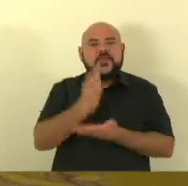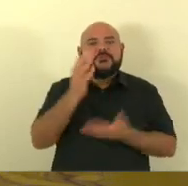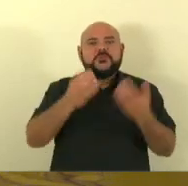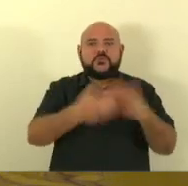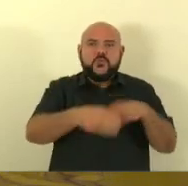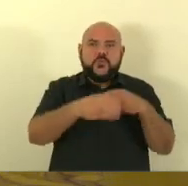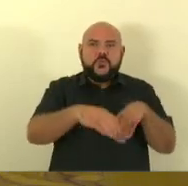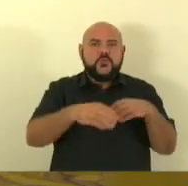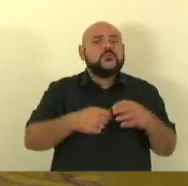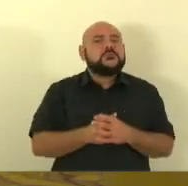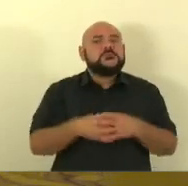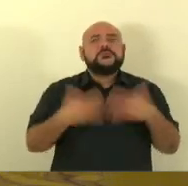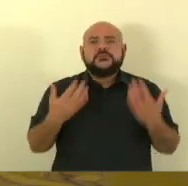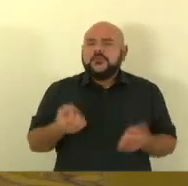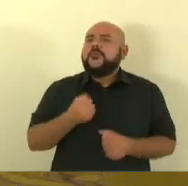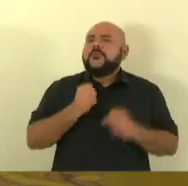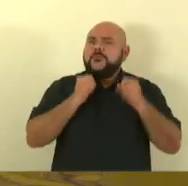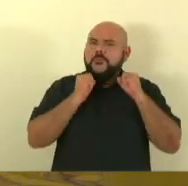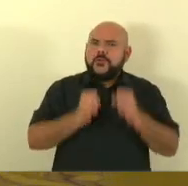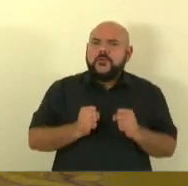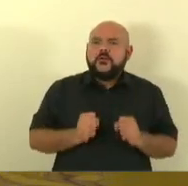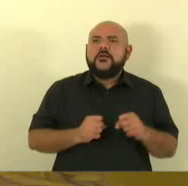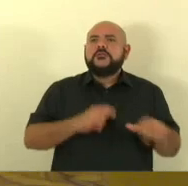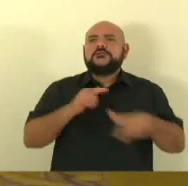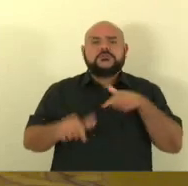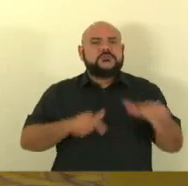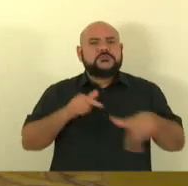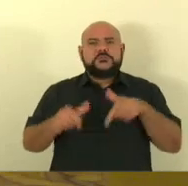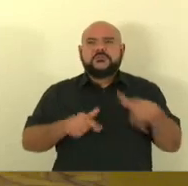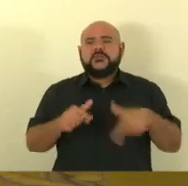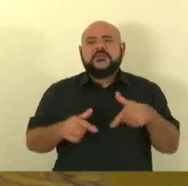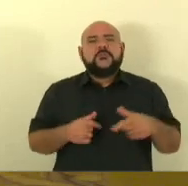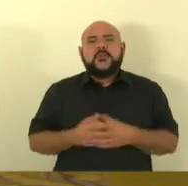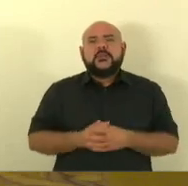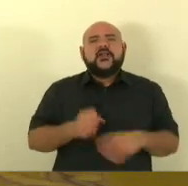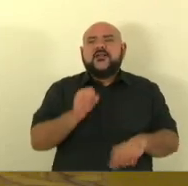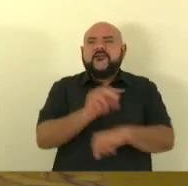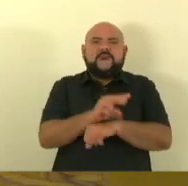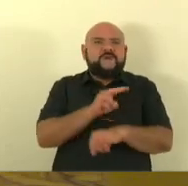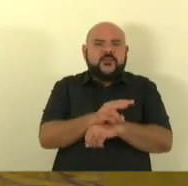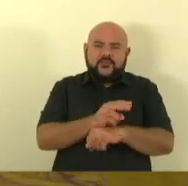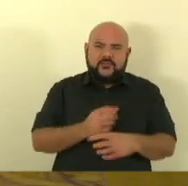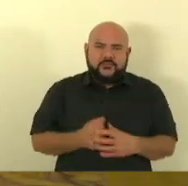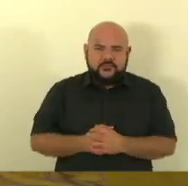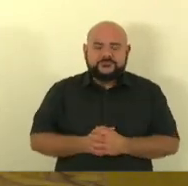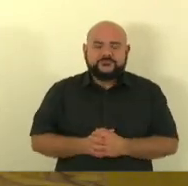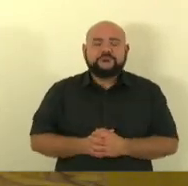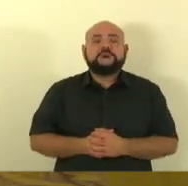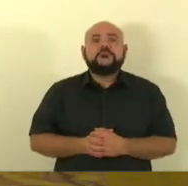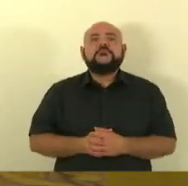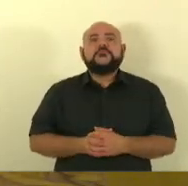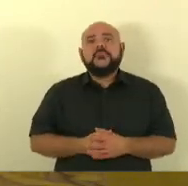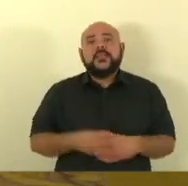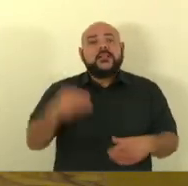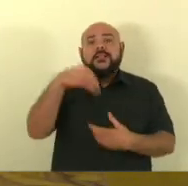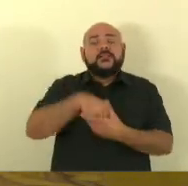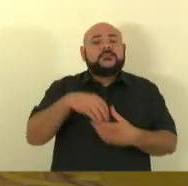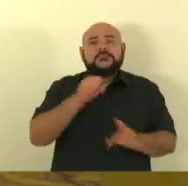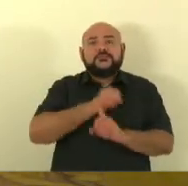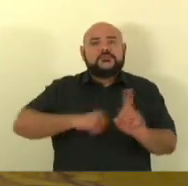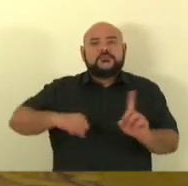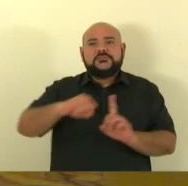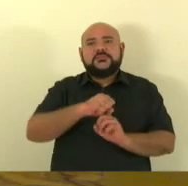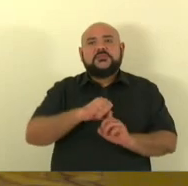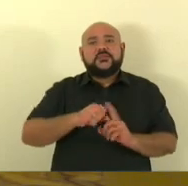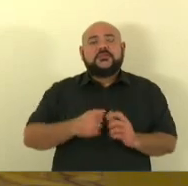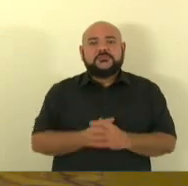para poder ocupar um espaço importante como este para a sociedade um espaço que traz o alento